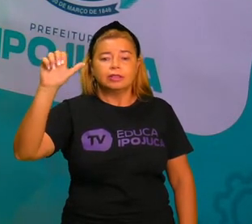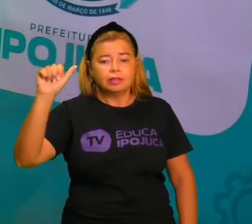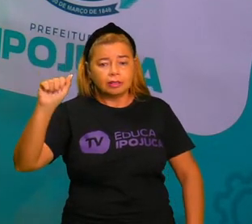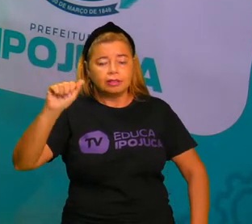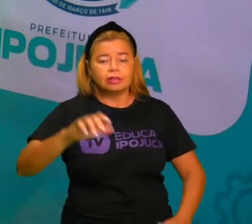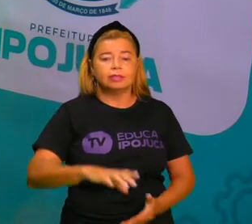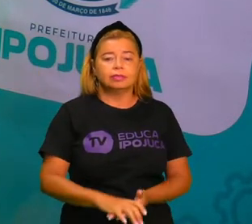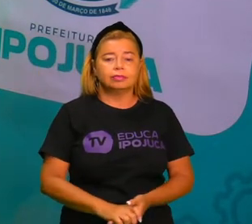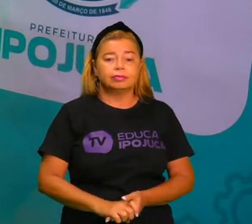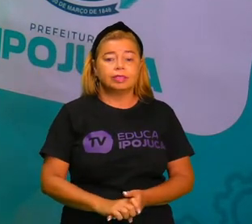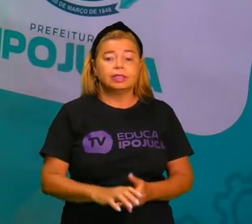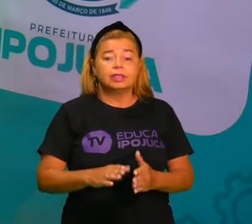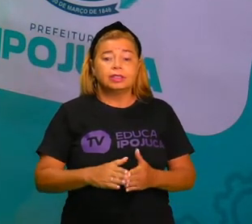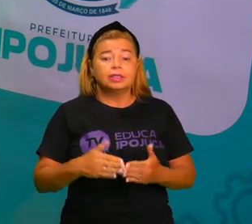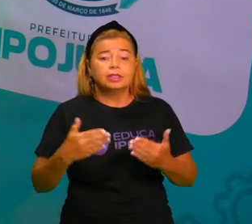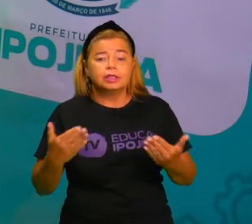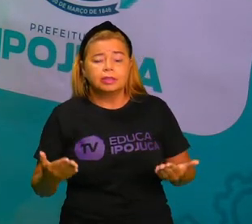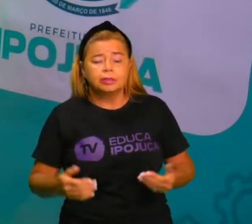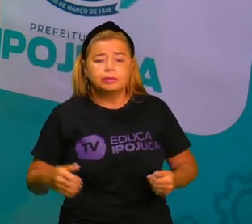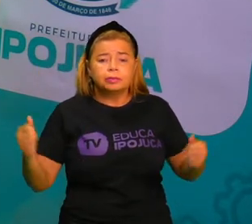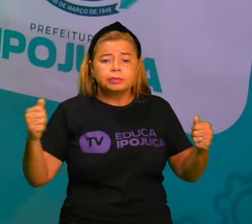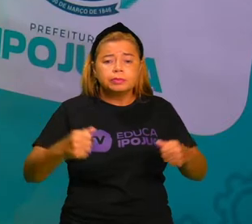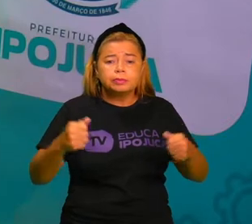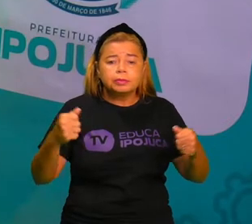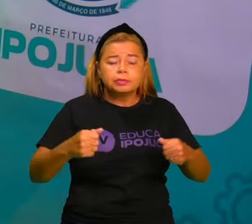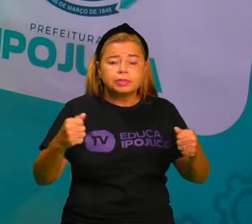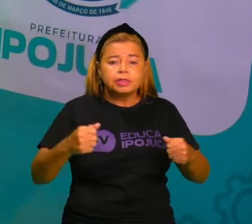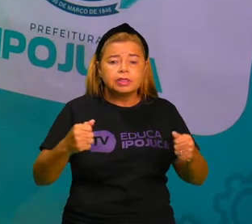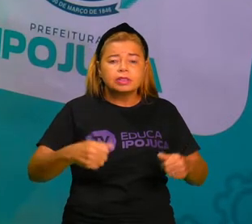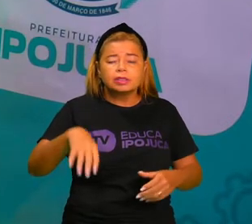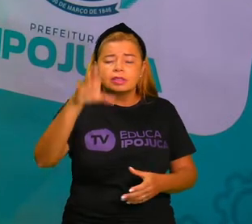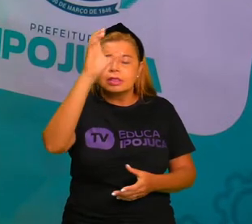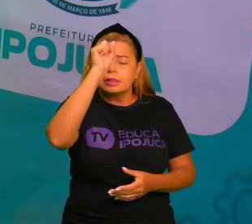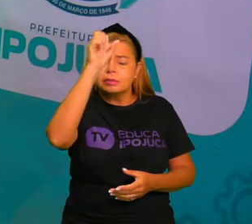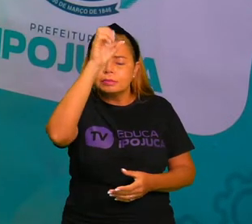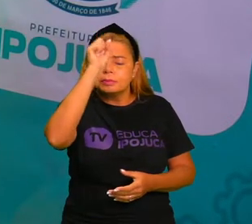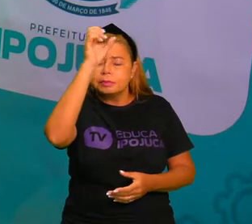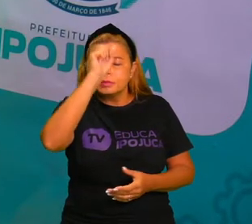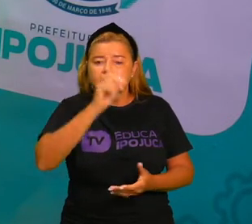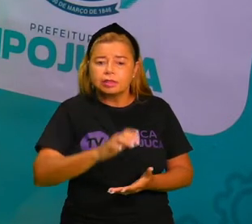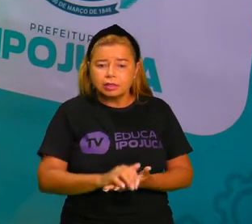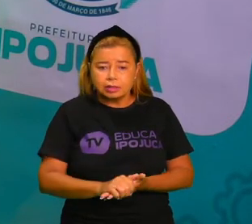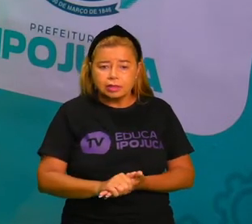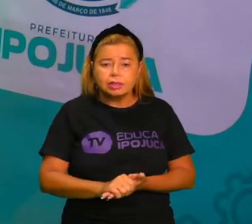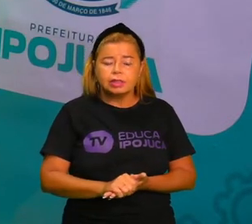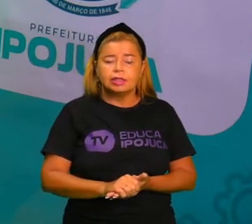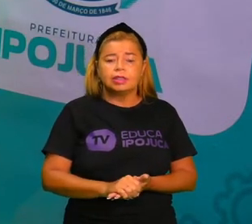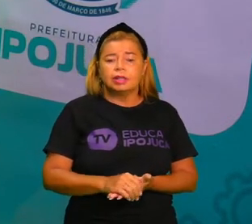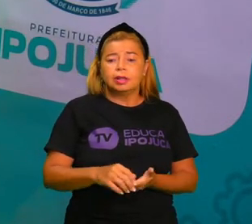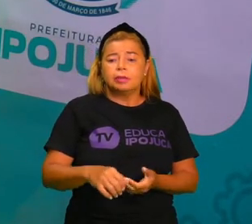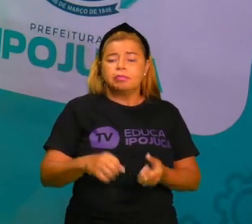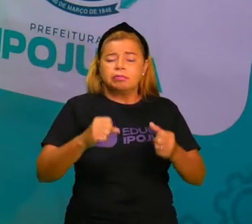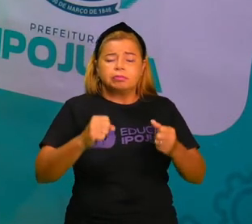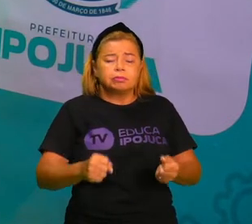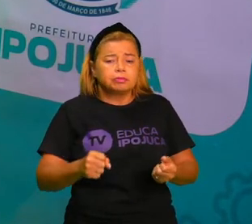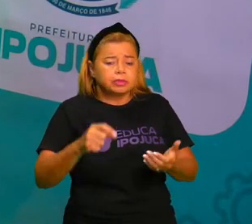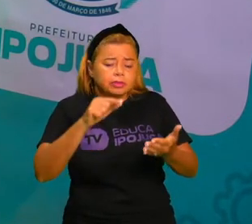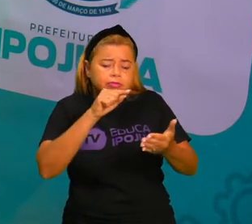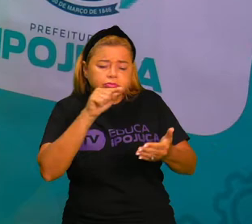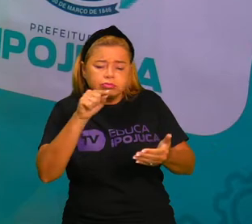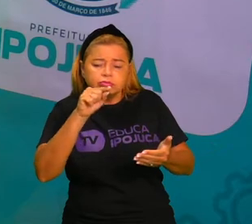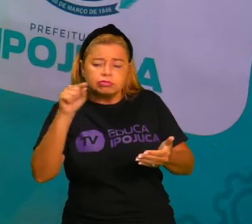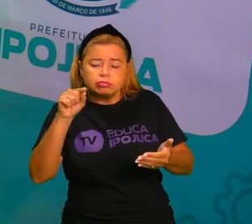importante que vocês têm que seguir aquela dica. Pode ir fazendo até um risquinho, depois você conta lá. Ou você só vai